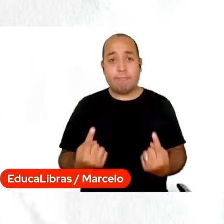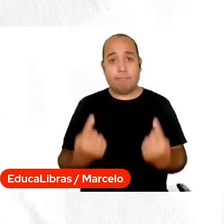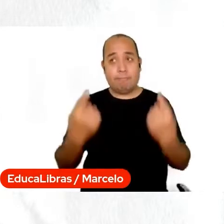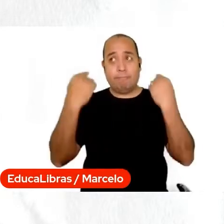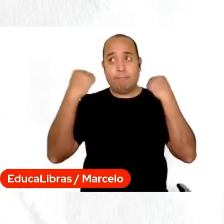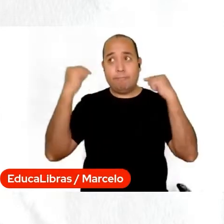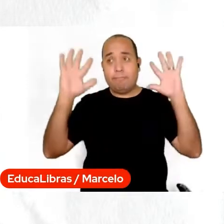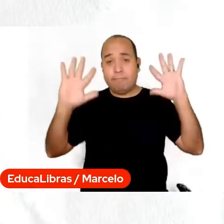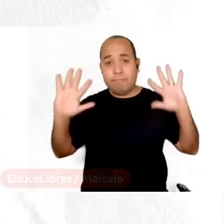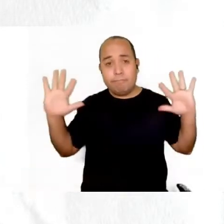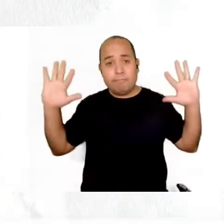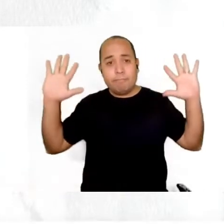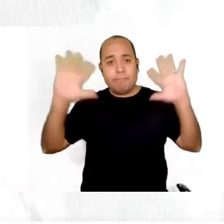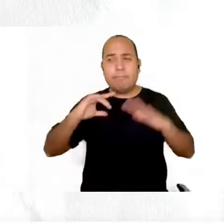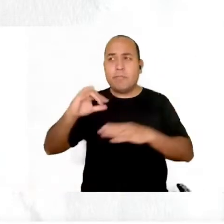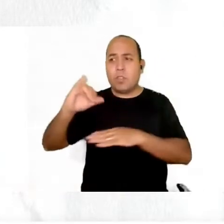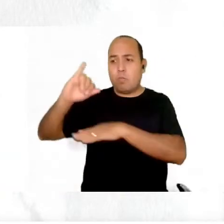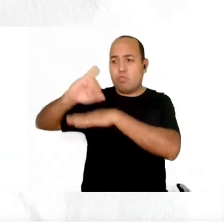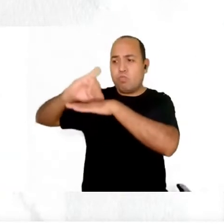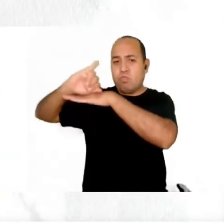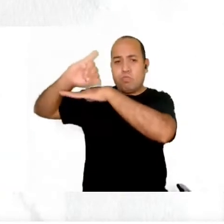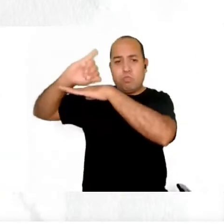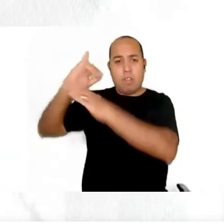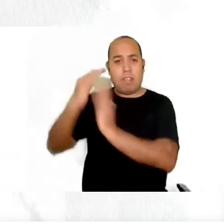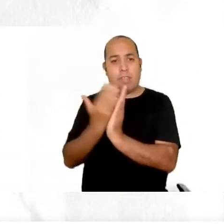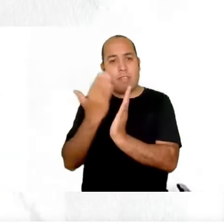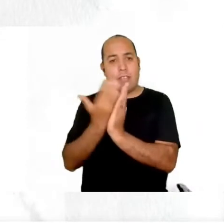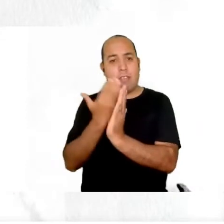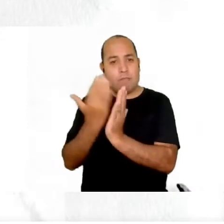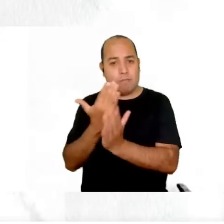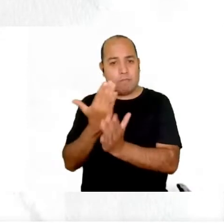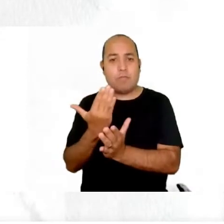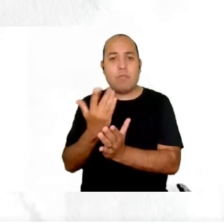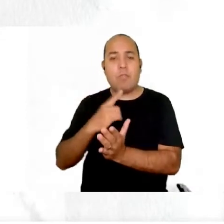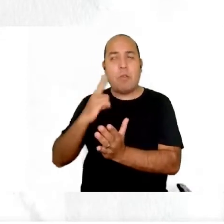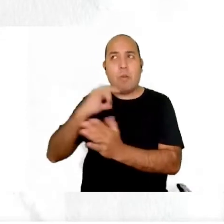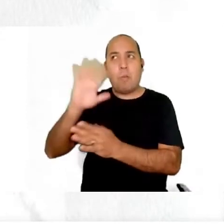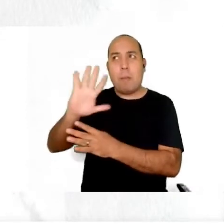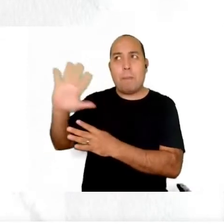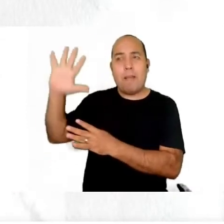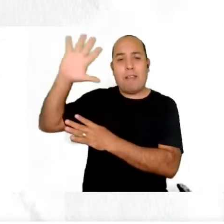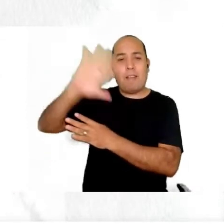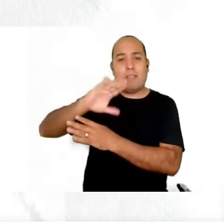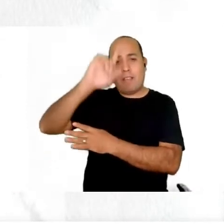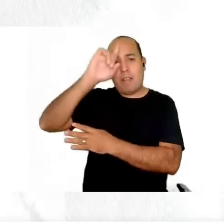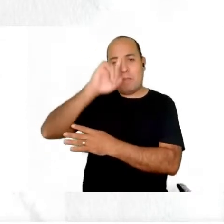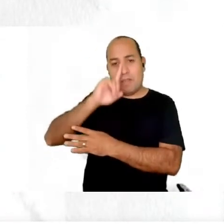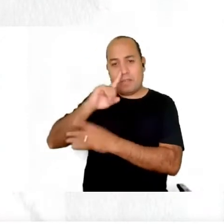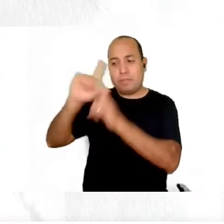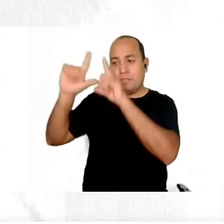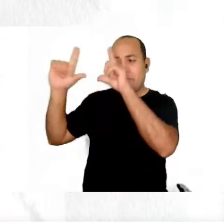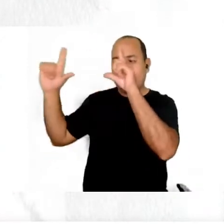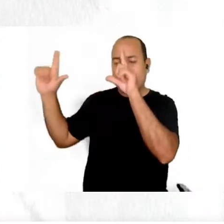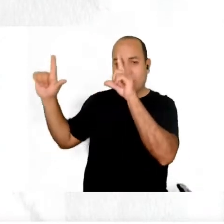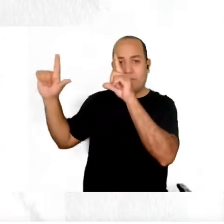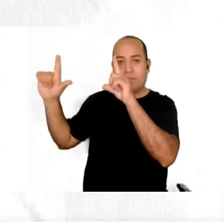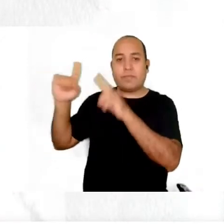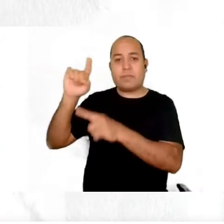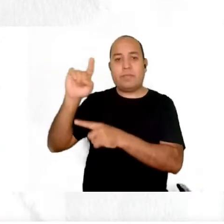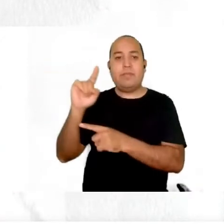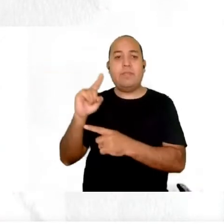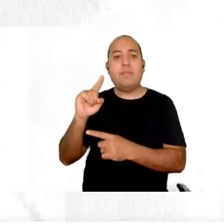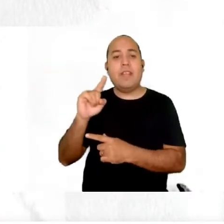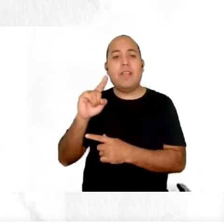uma estante de livros, uma parede amarela com uma placa de rua Marielle Franco,